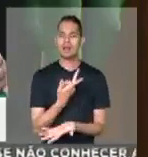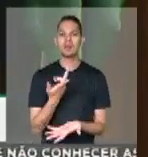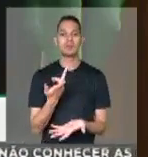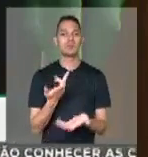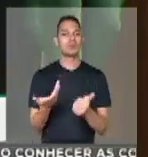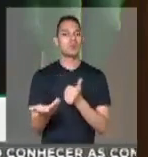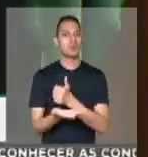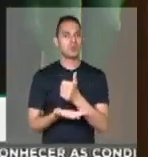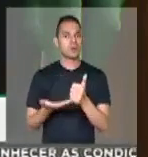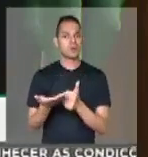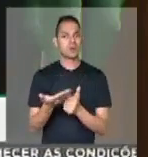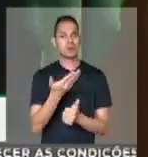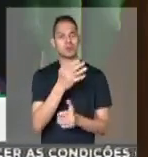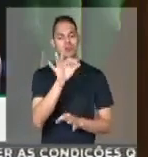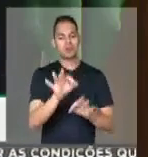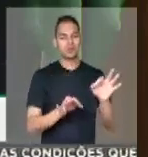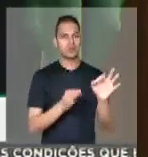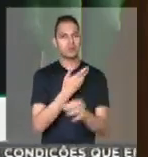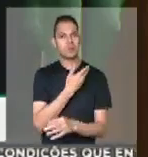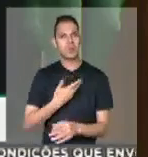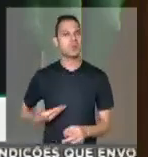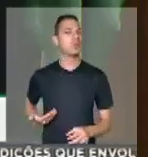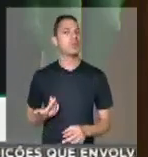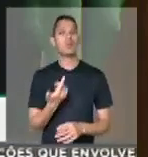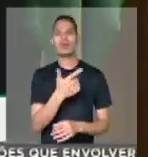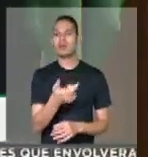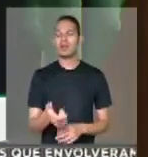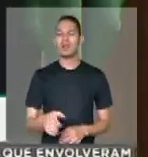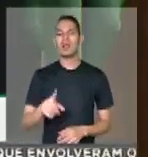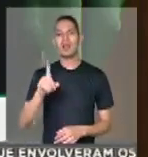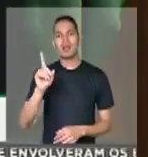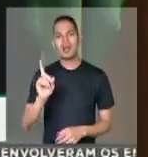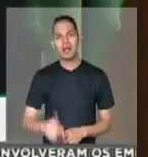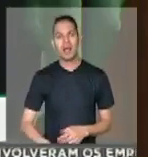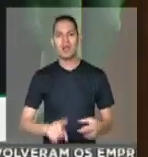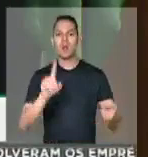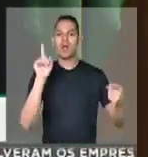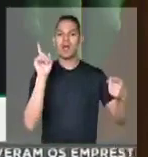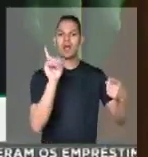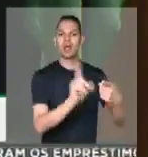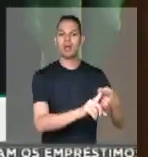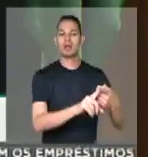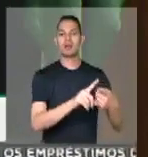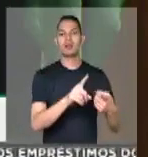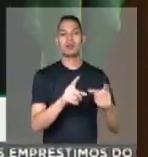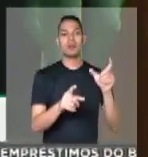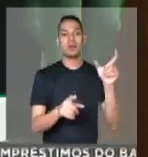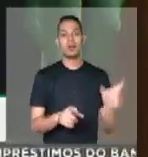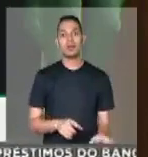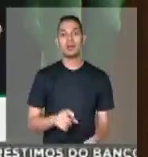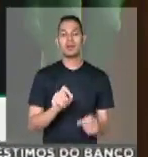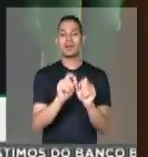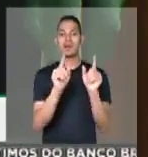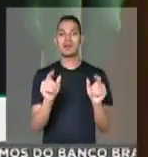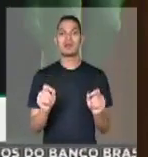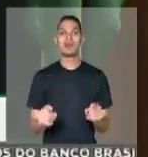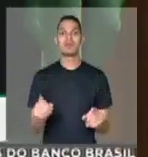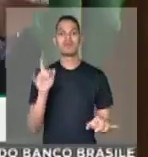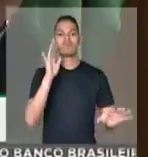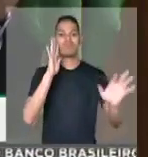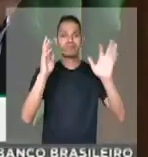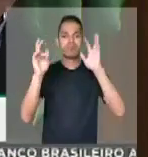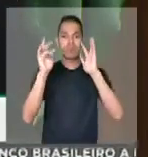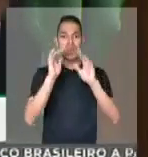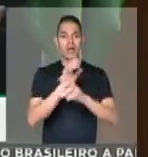não tem fundamento de ordem pública, ela é nitidamente uma retaliação por aquele questionamento que foi feito de